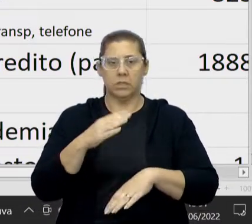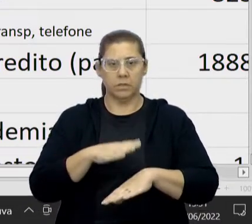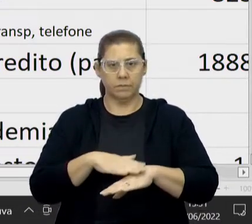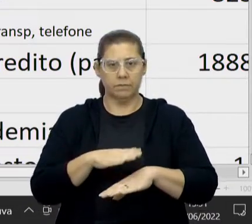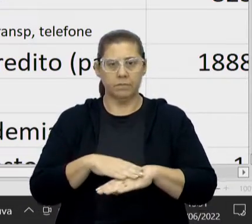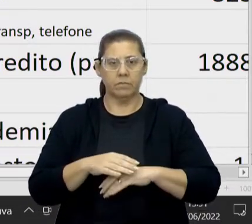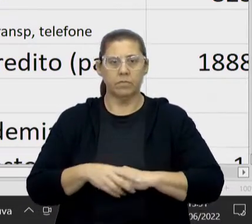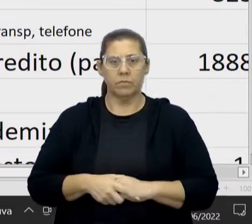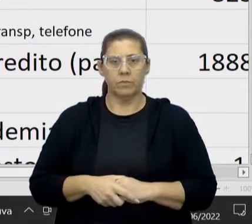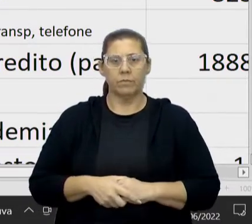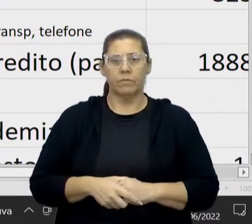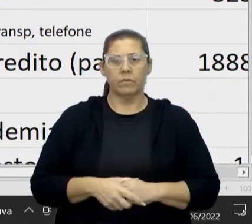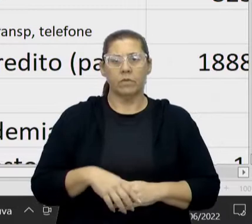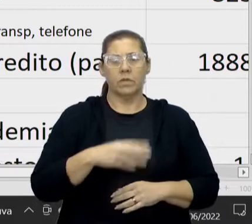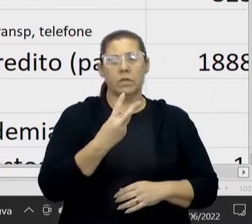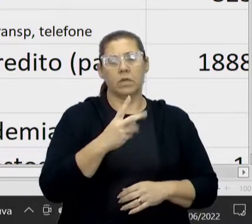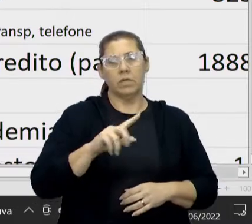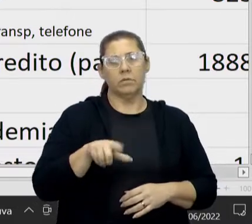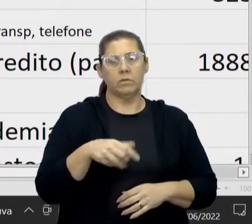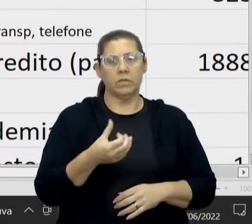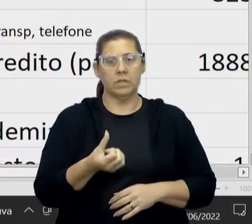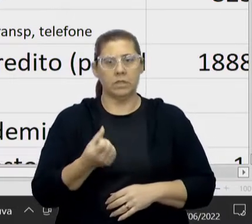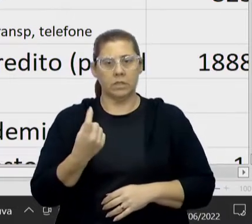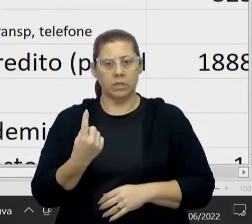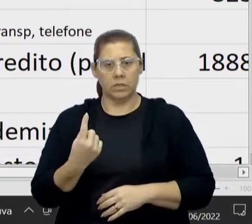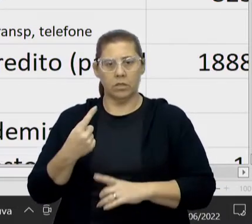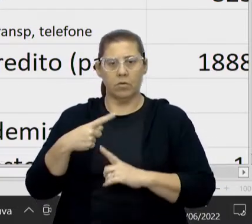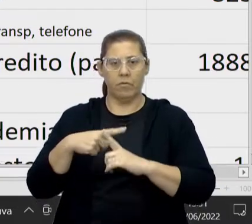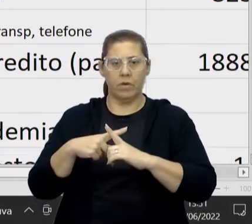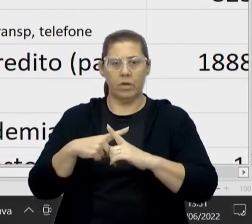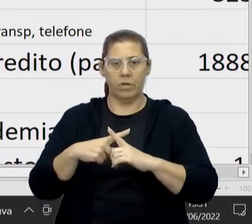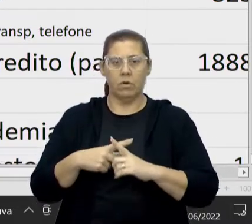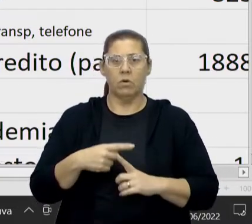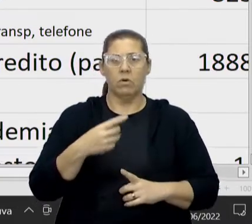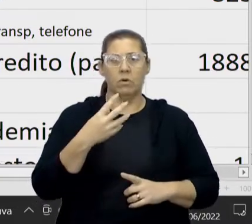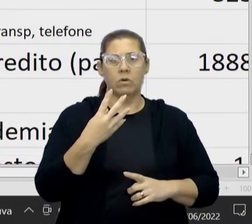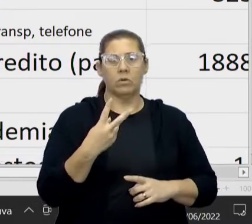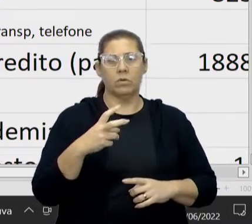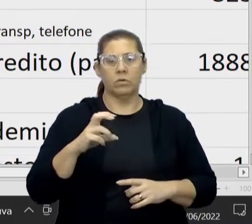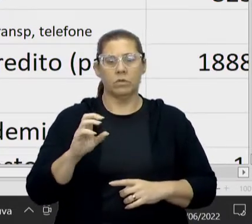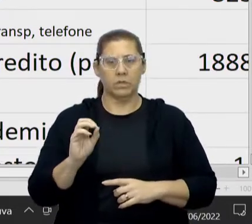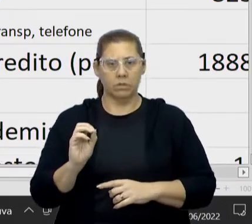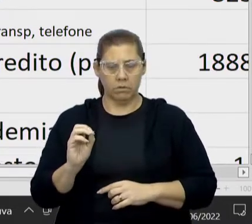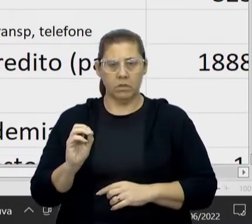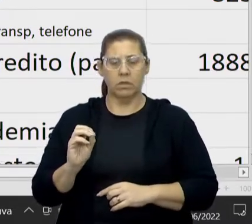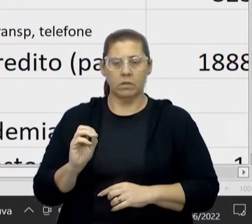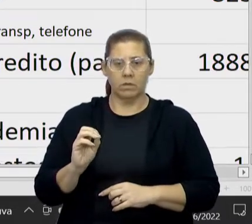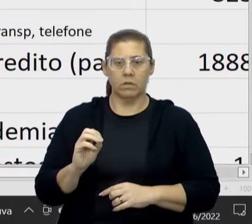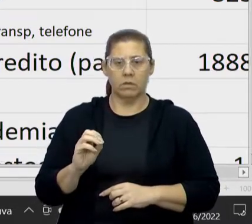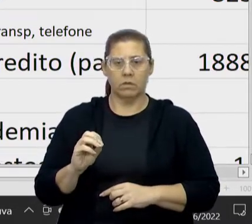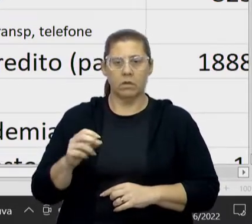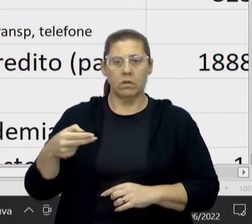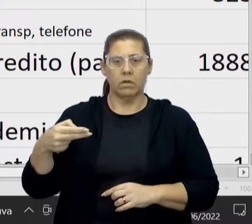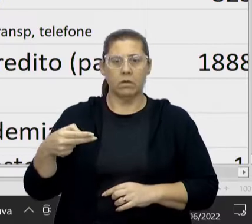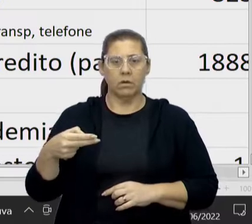médicos. 3,61 vezes 450.